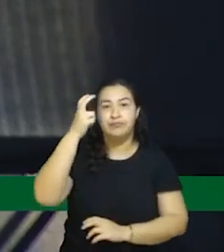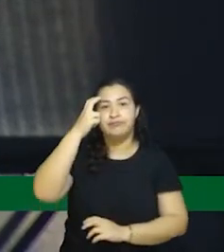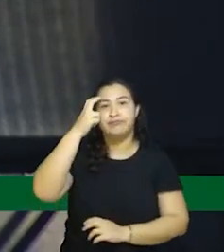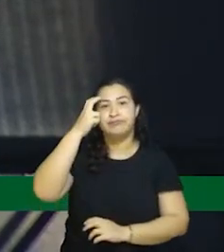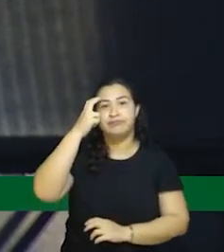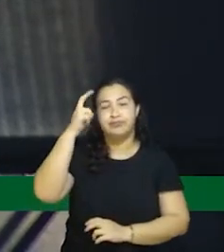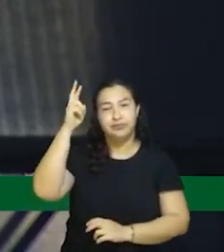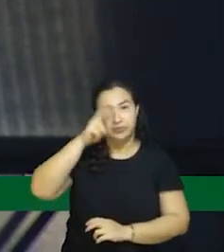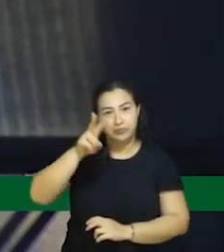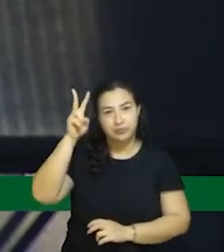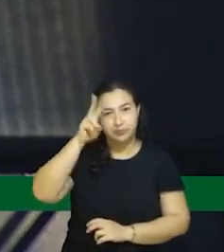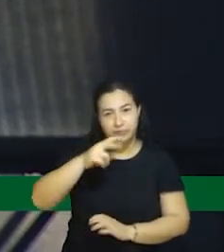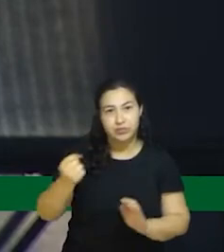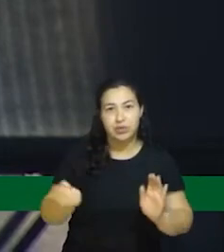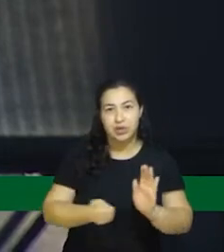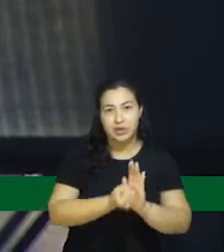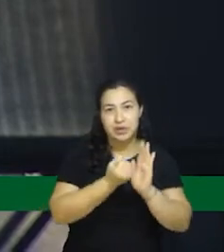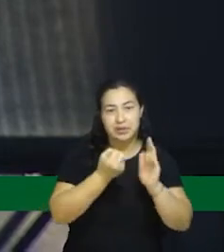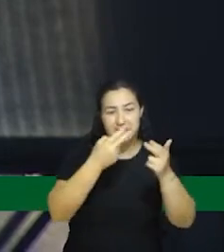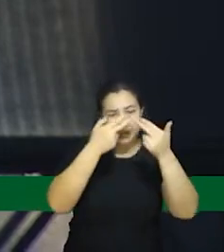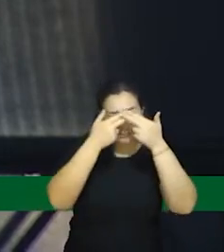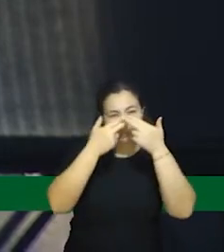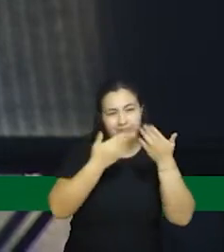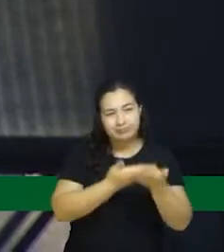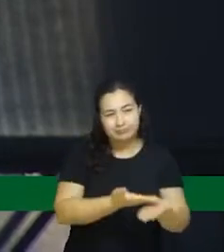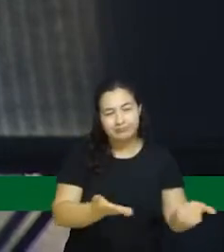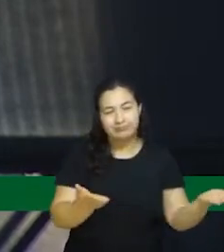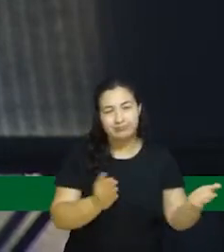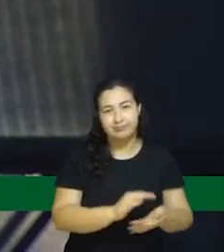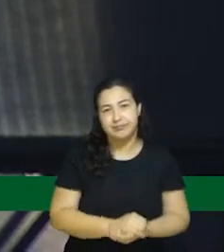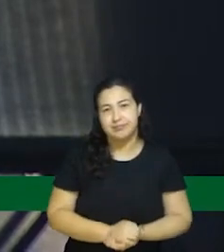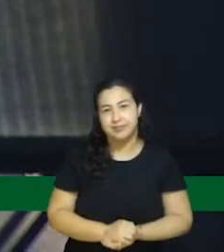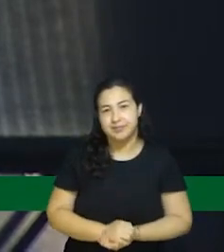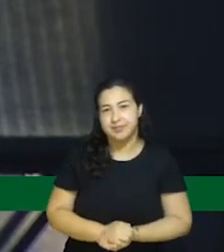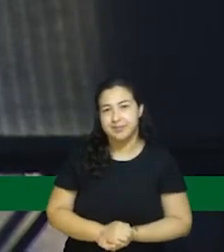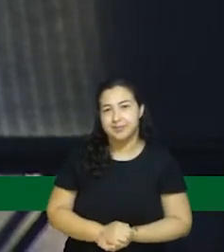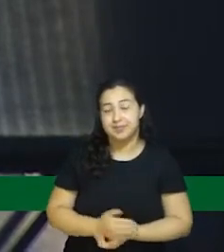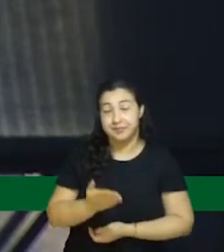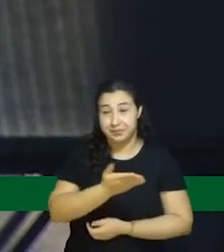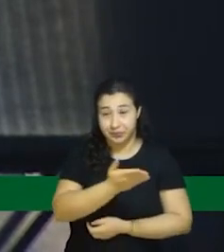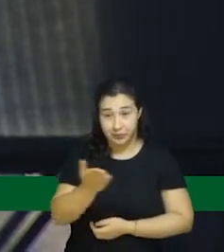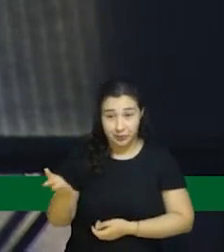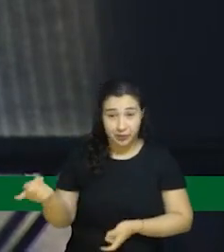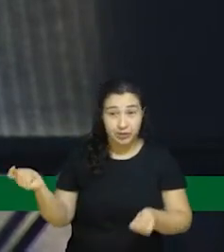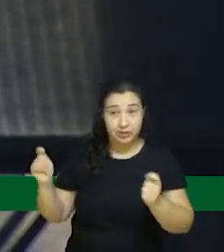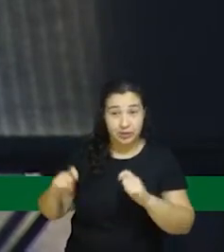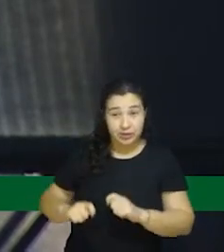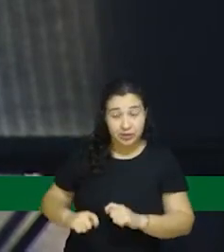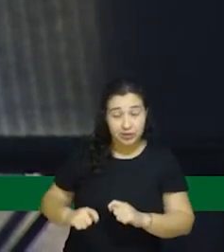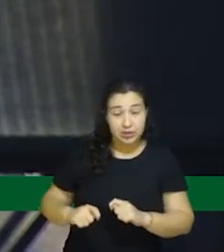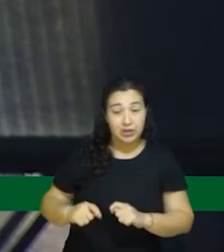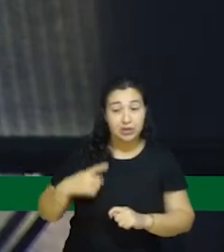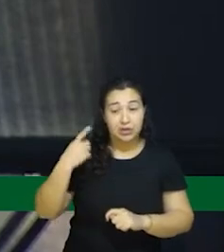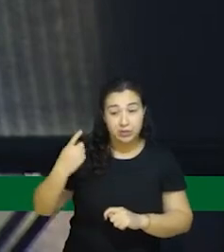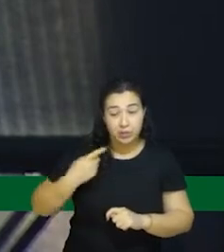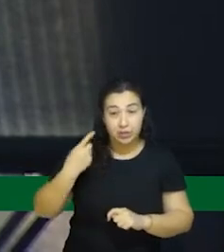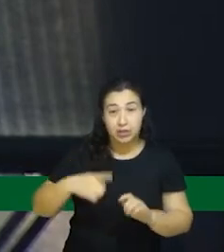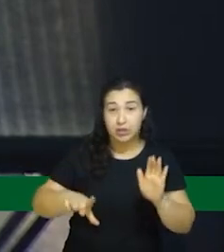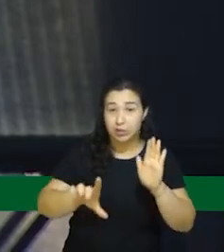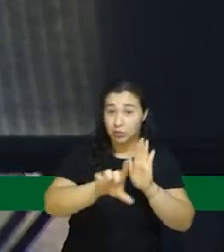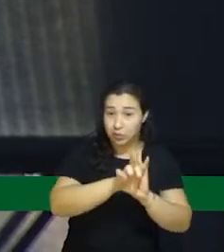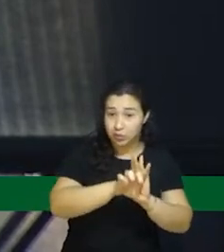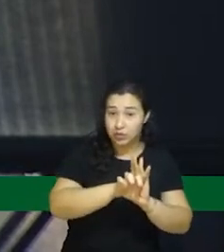Aqui nós contamos, então, com o apoio da bancada da serra, para que esta lei se torne a nível